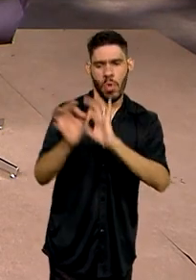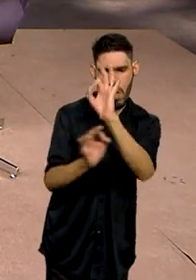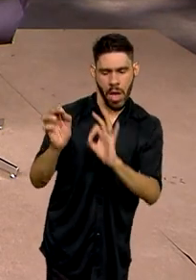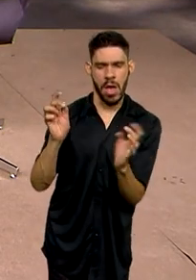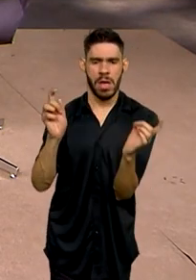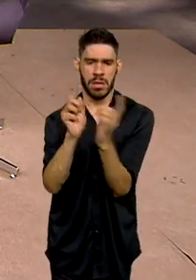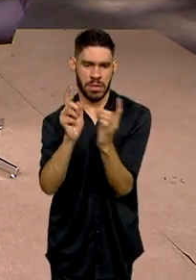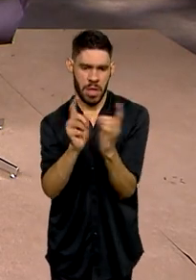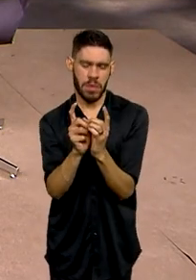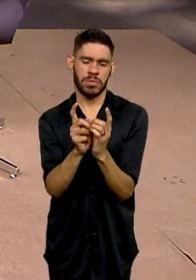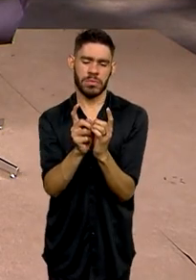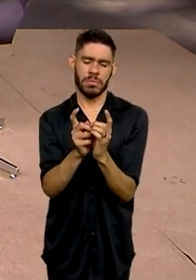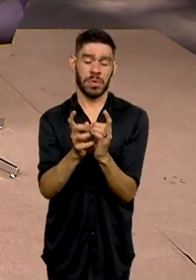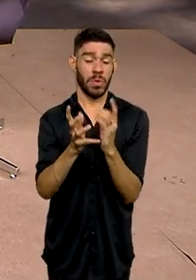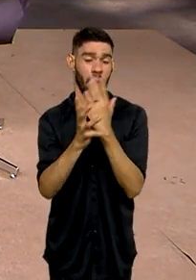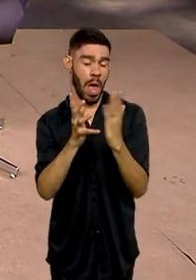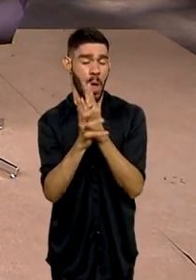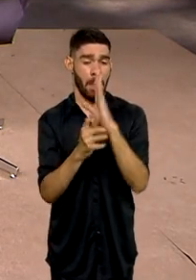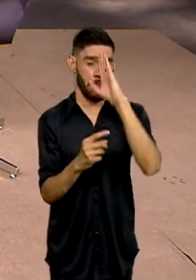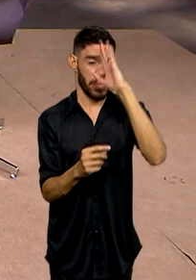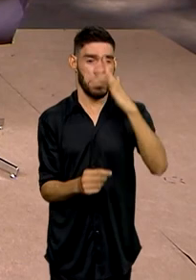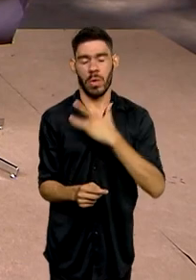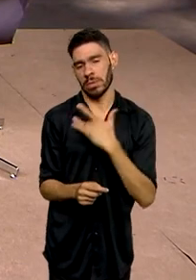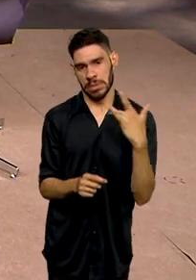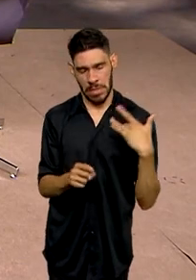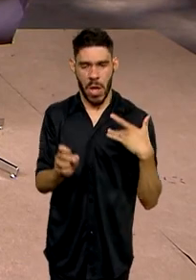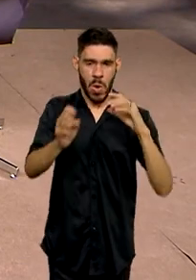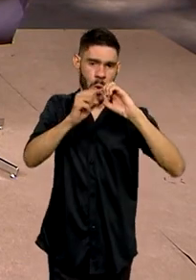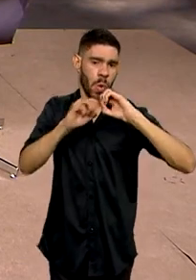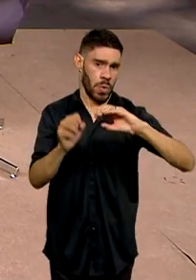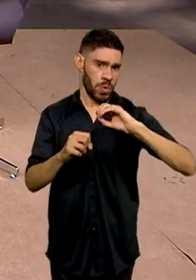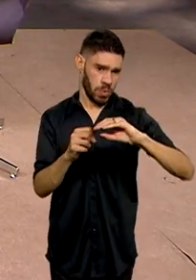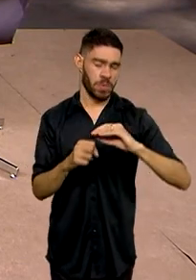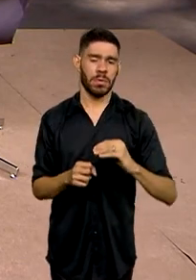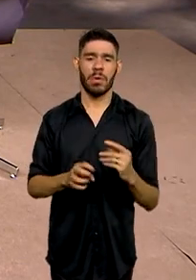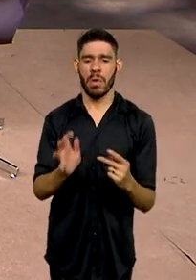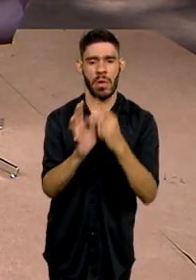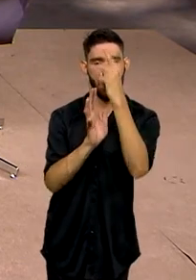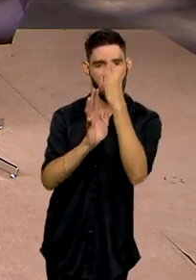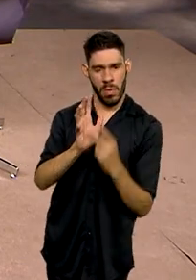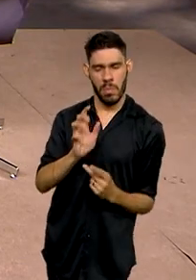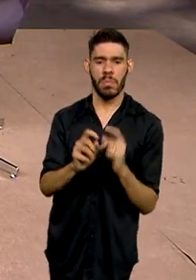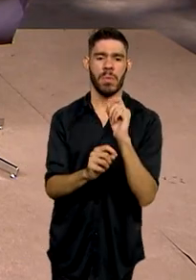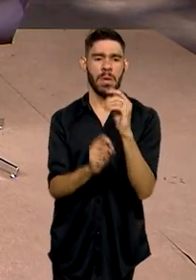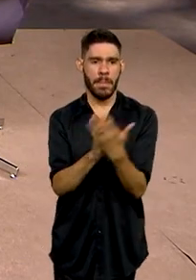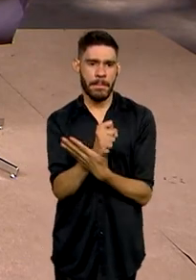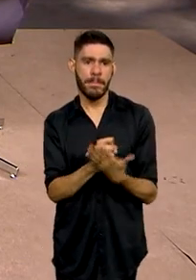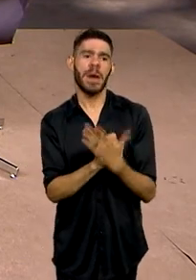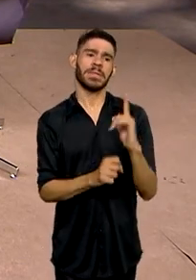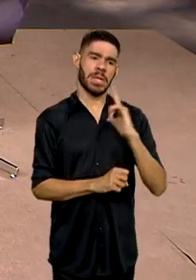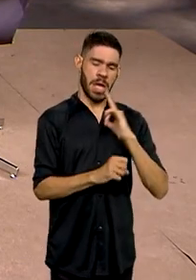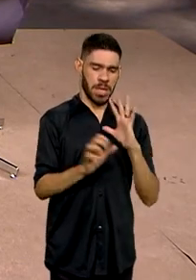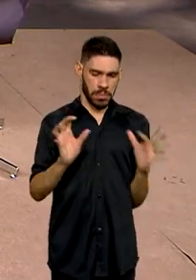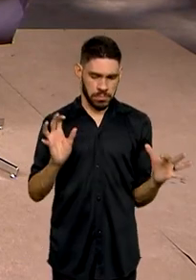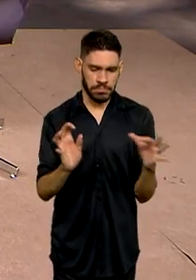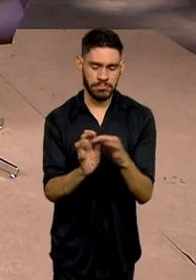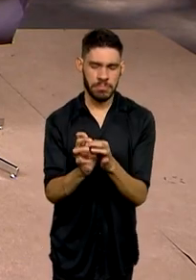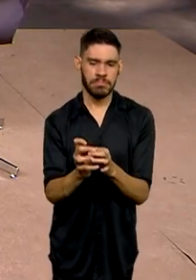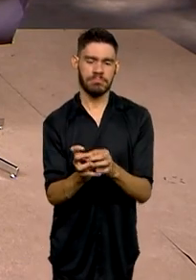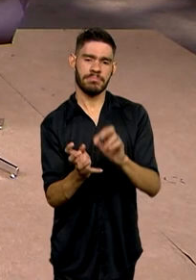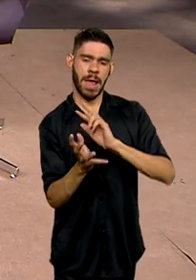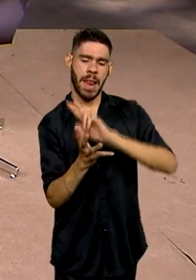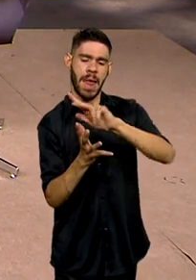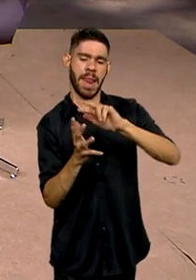atendimento. E é claro, o principal, a saúde e a educação. O plano tem uma base que se integra com esses vários